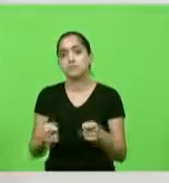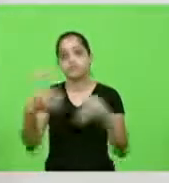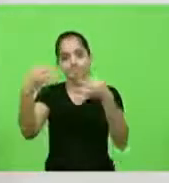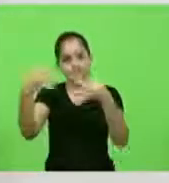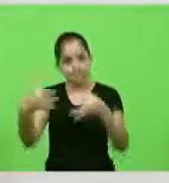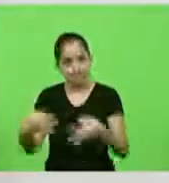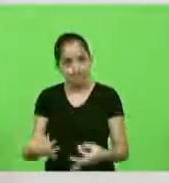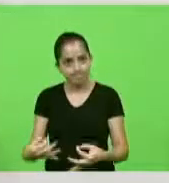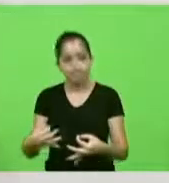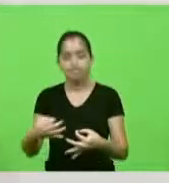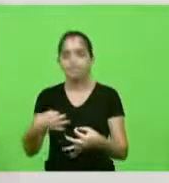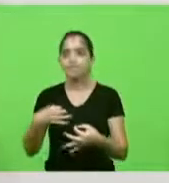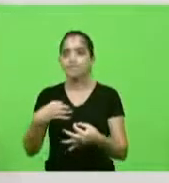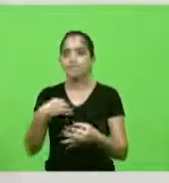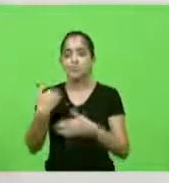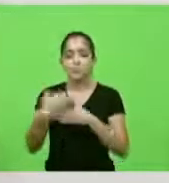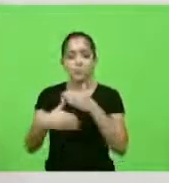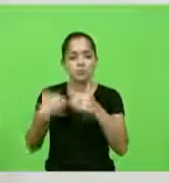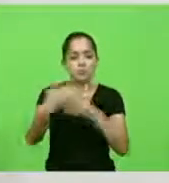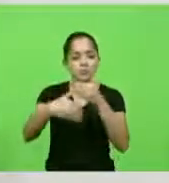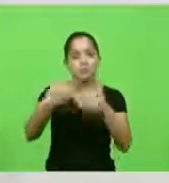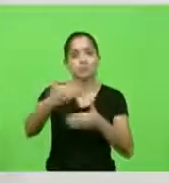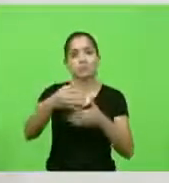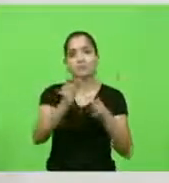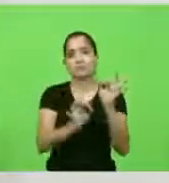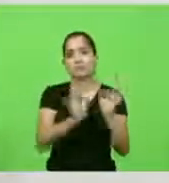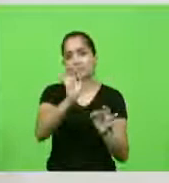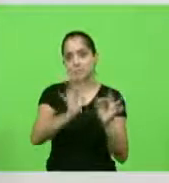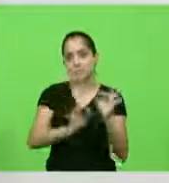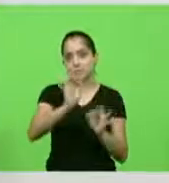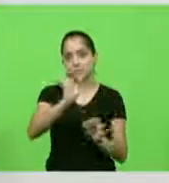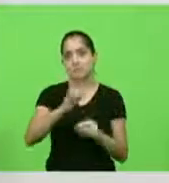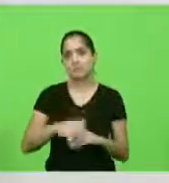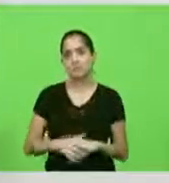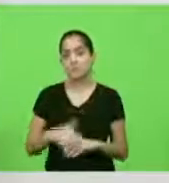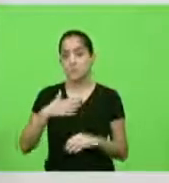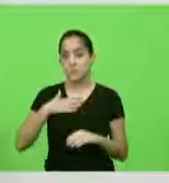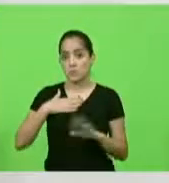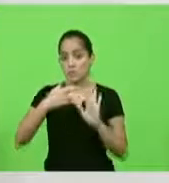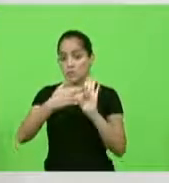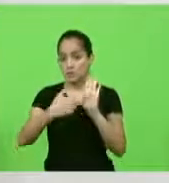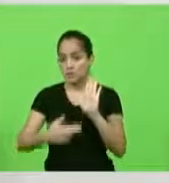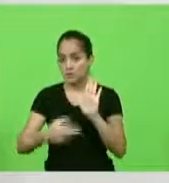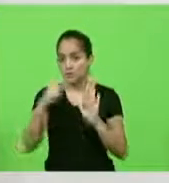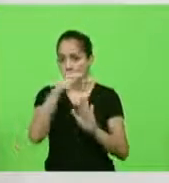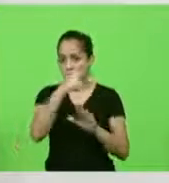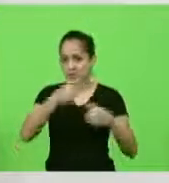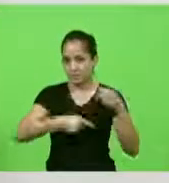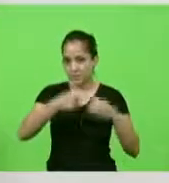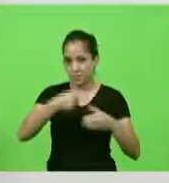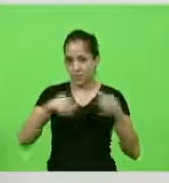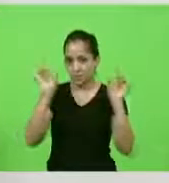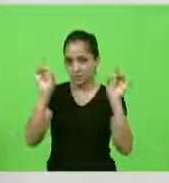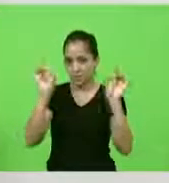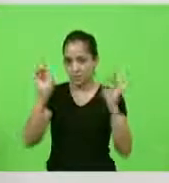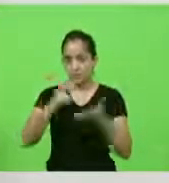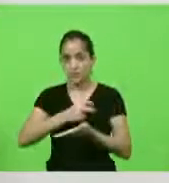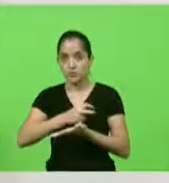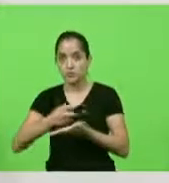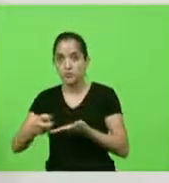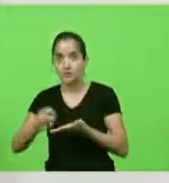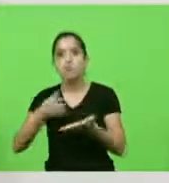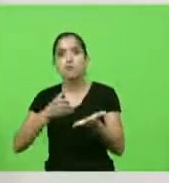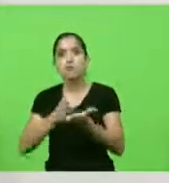lição todas as fases desse julgamento meu relatório na comissão especial de impeachment foi